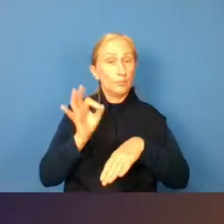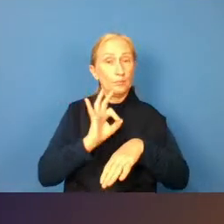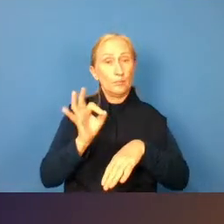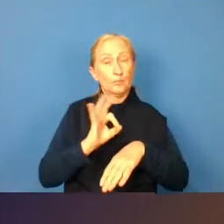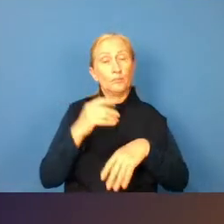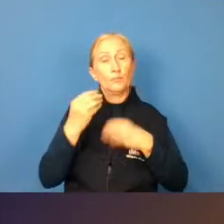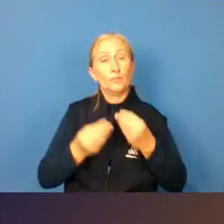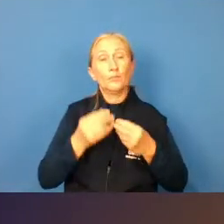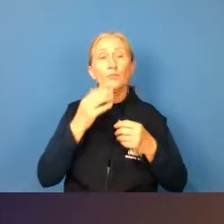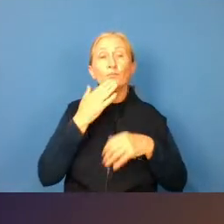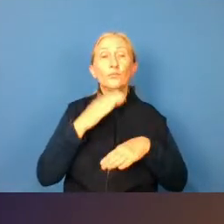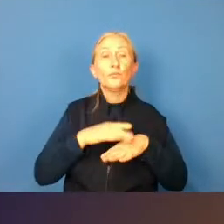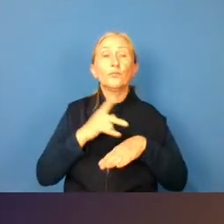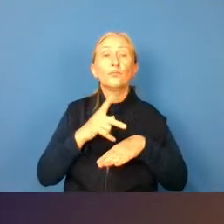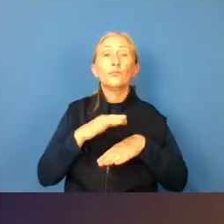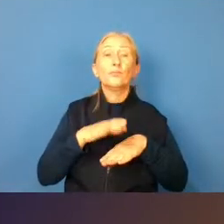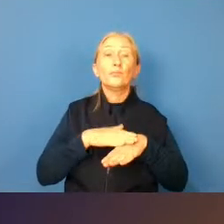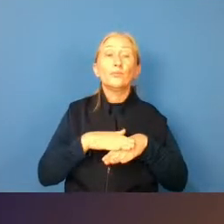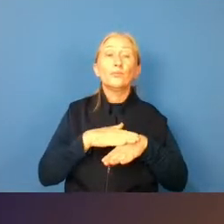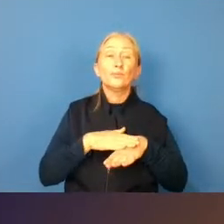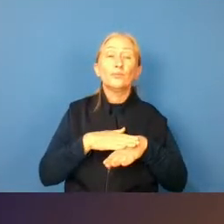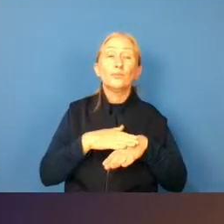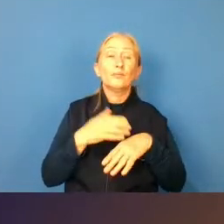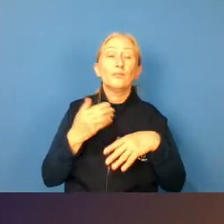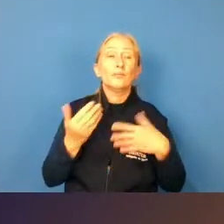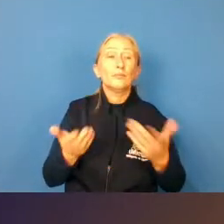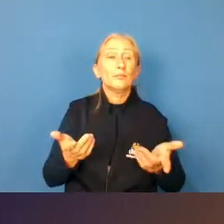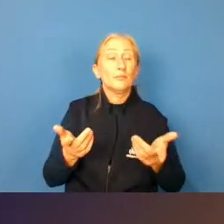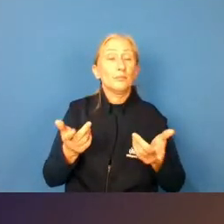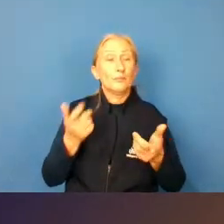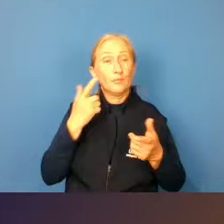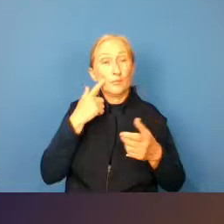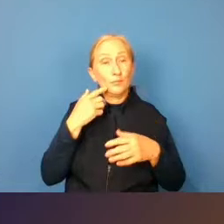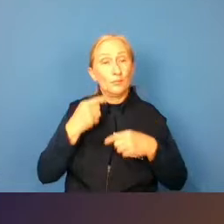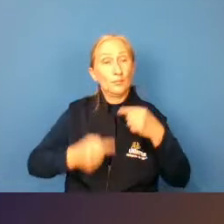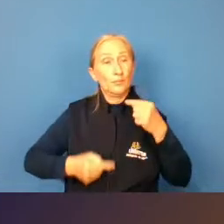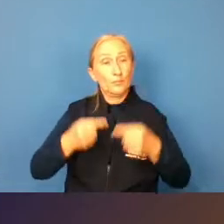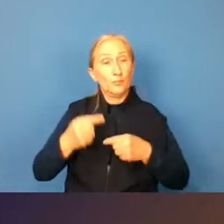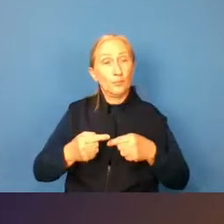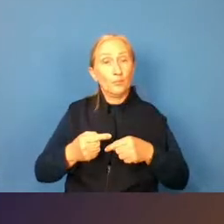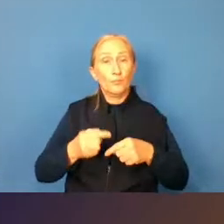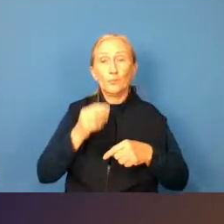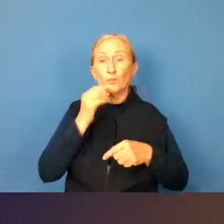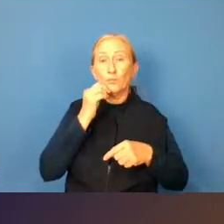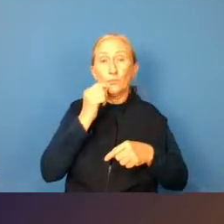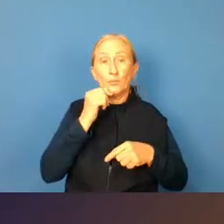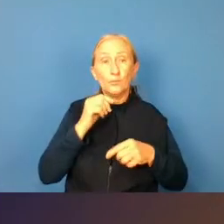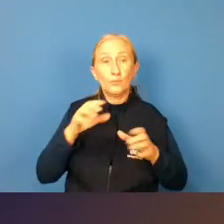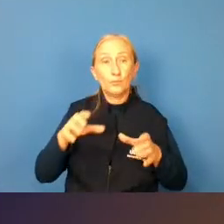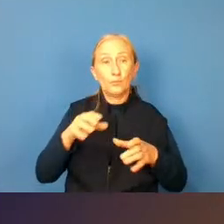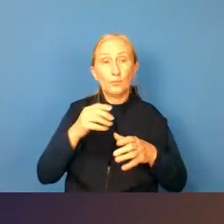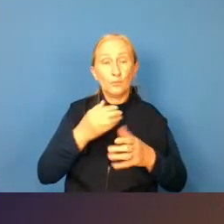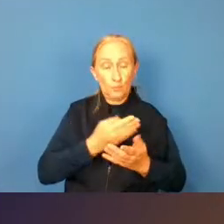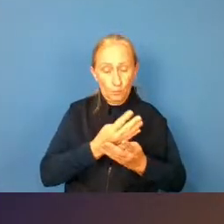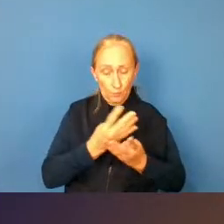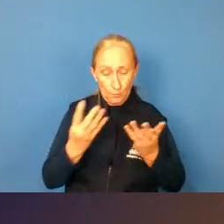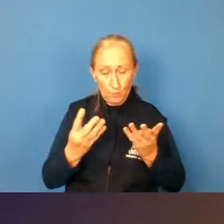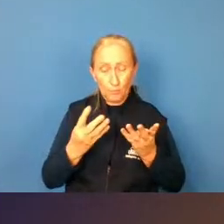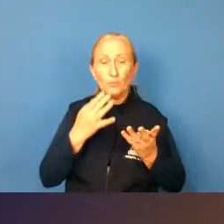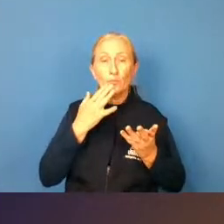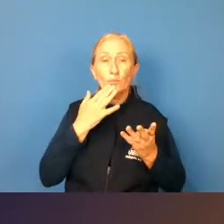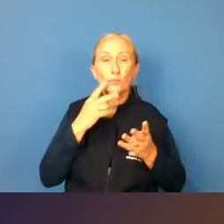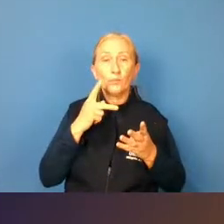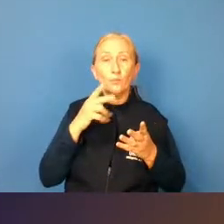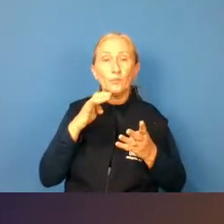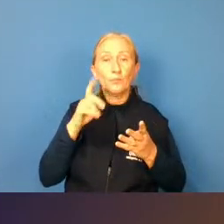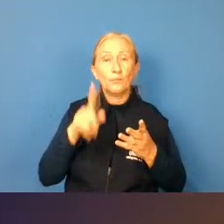aí tinha que ser cor da pele né e aí não vamos nem entrar na discussão do lápis né da caixinha do estojo que vem cor da pele da